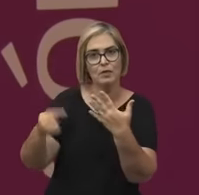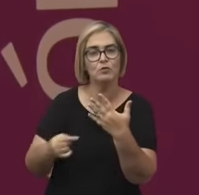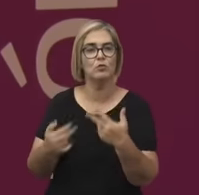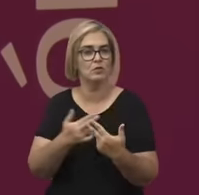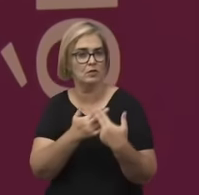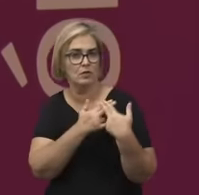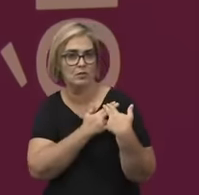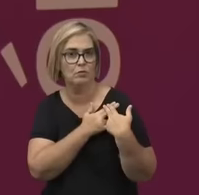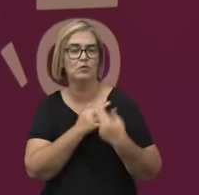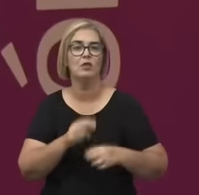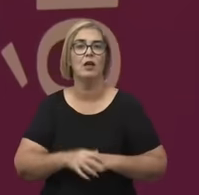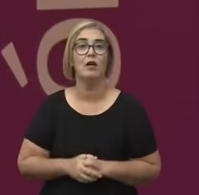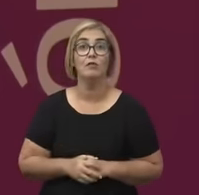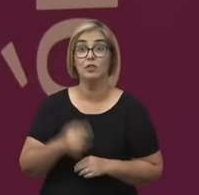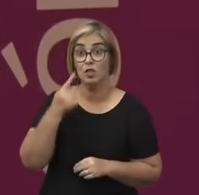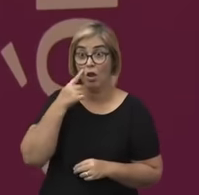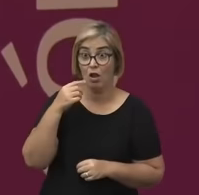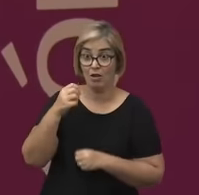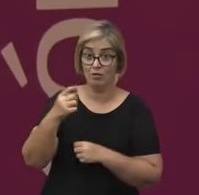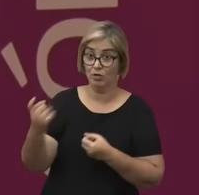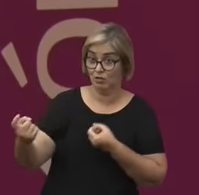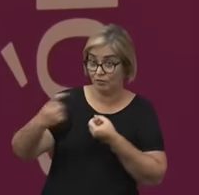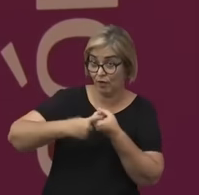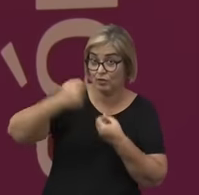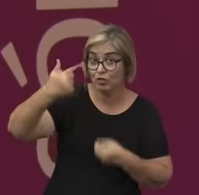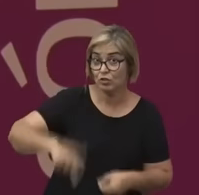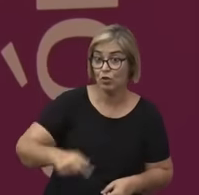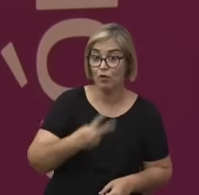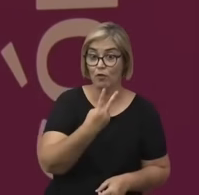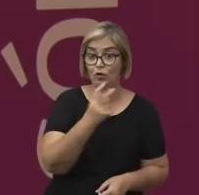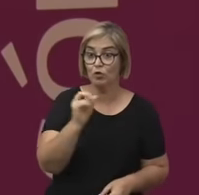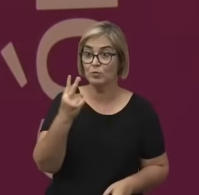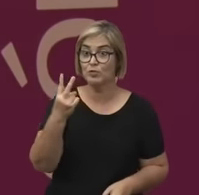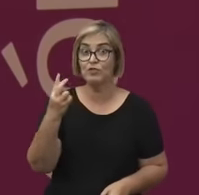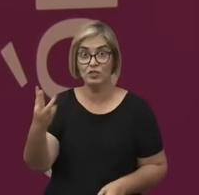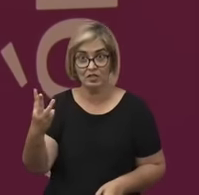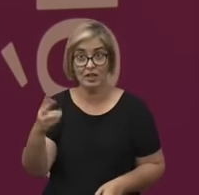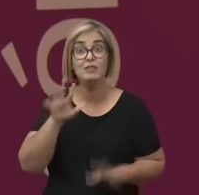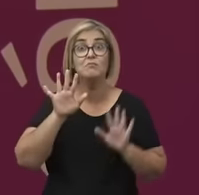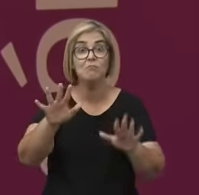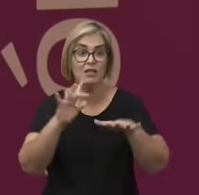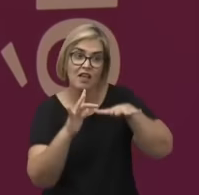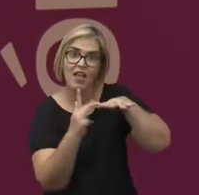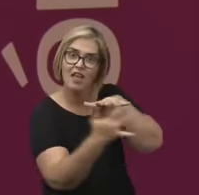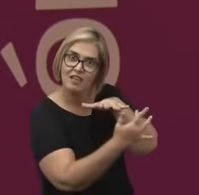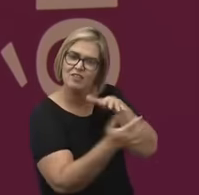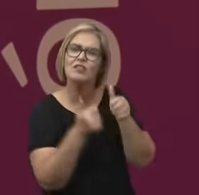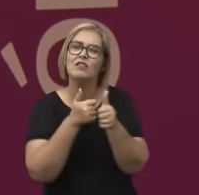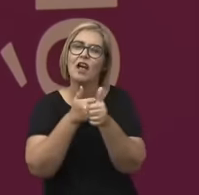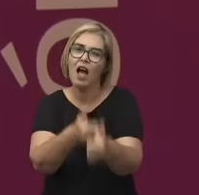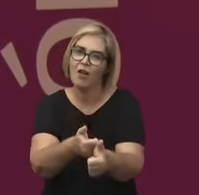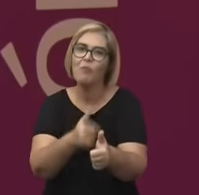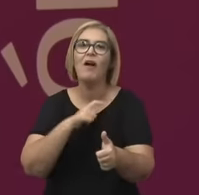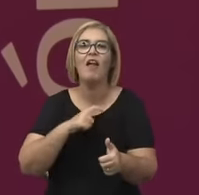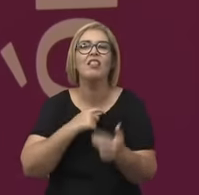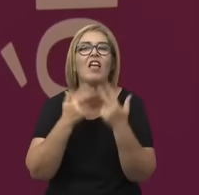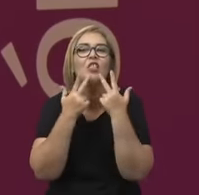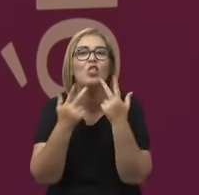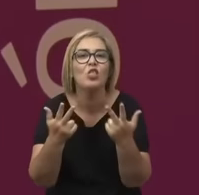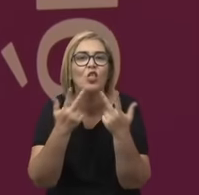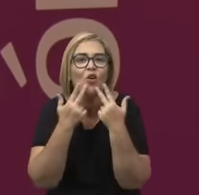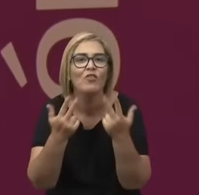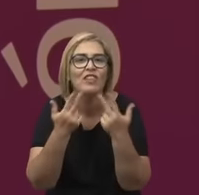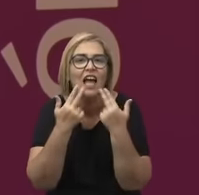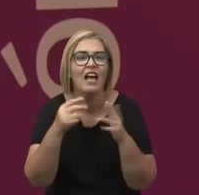é isso. A gente vai voltar em 2023, mas até lá acompanha a gente nas redes sociais para saber novidades sobre a